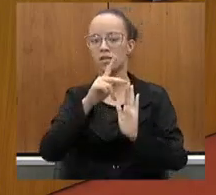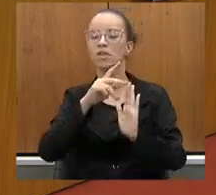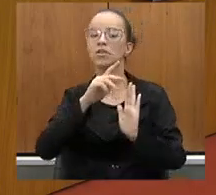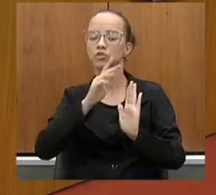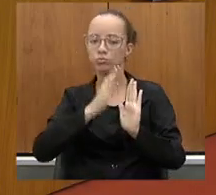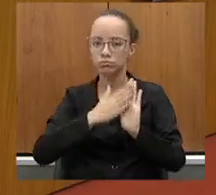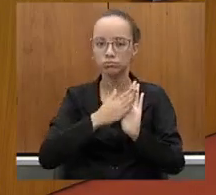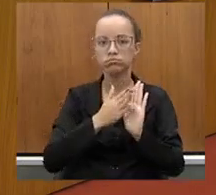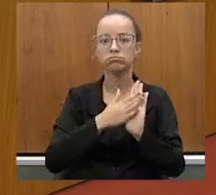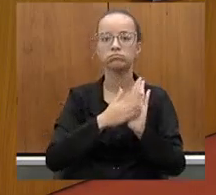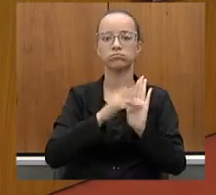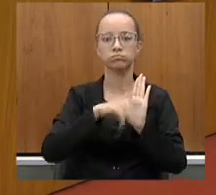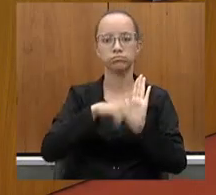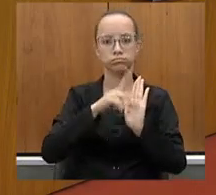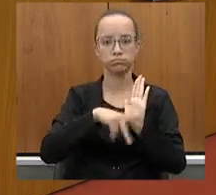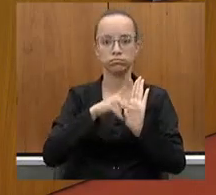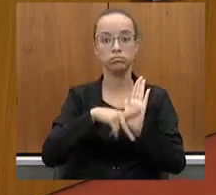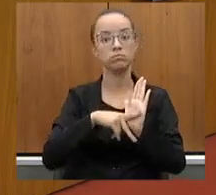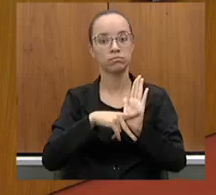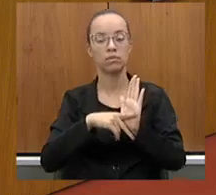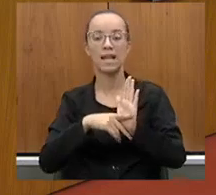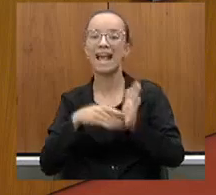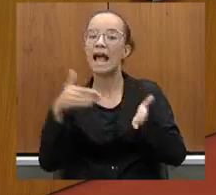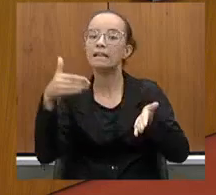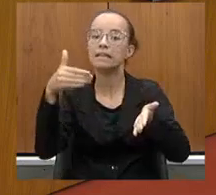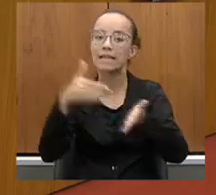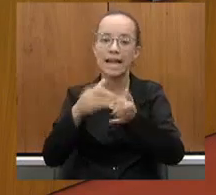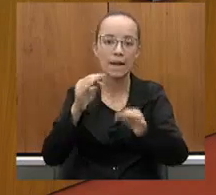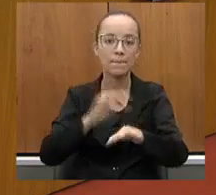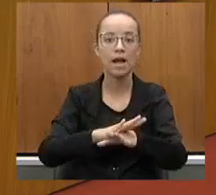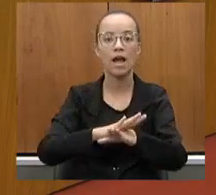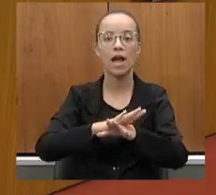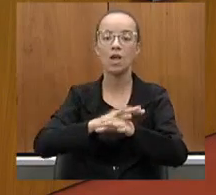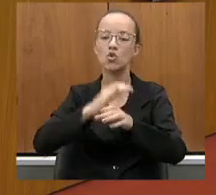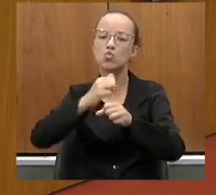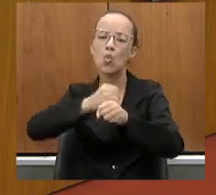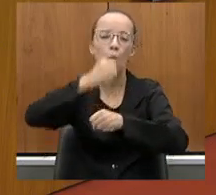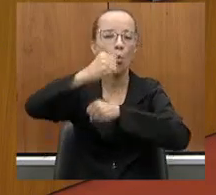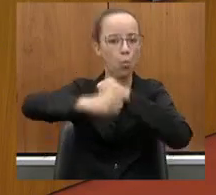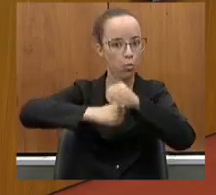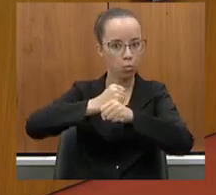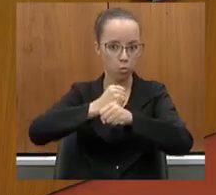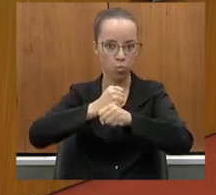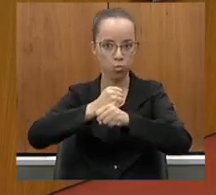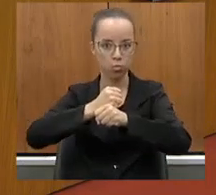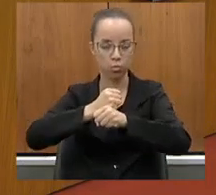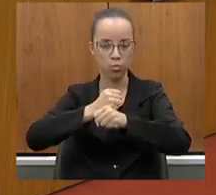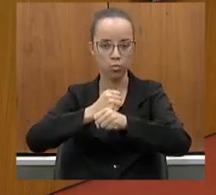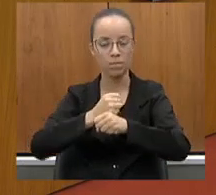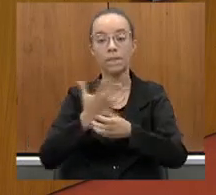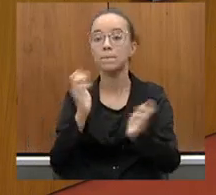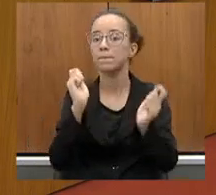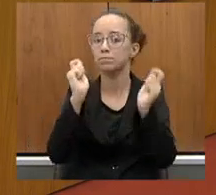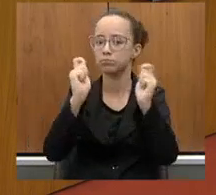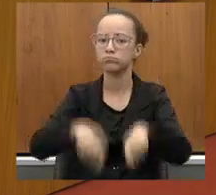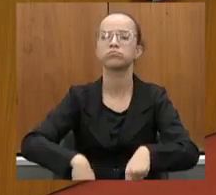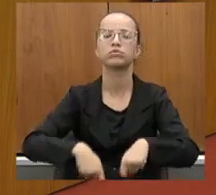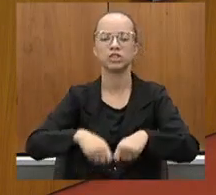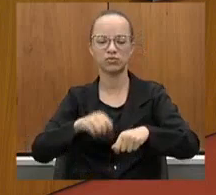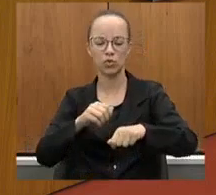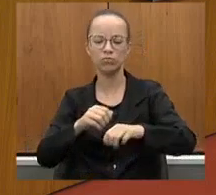que vão ser concluídos até meados do ano que vem, para que aí seja possível fazer essa